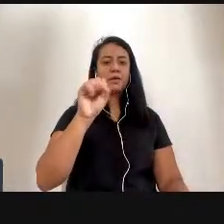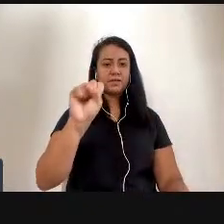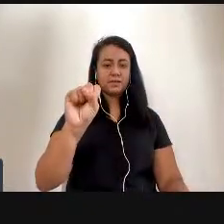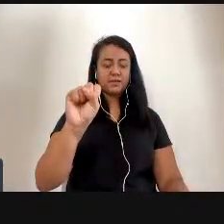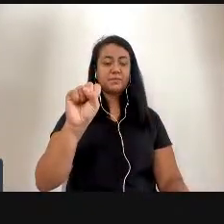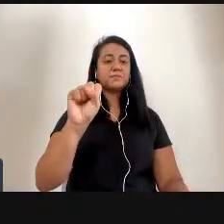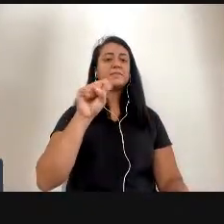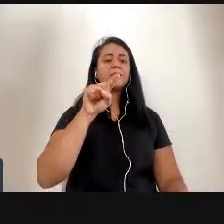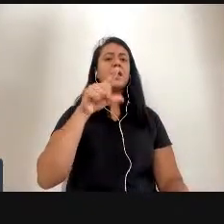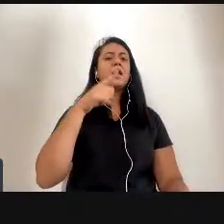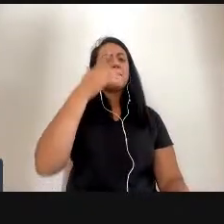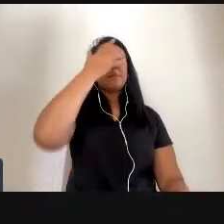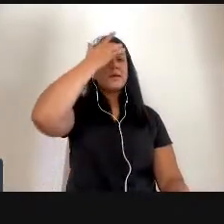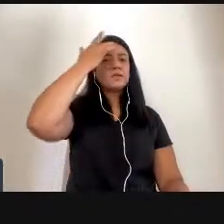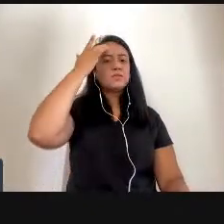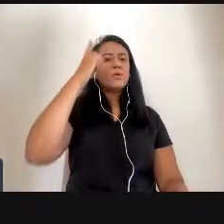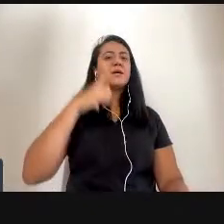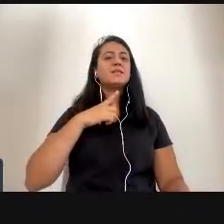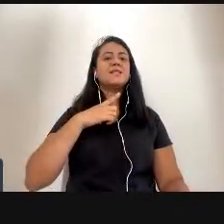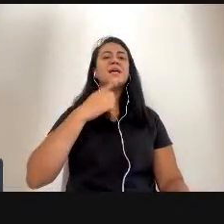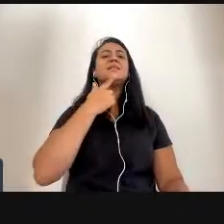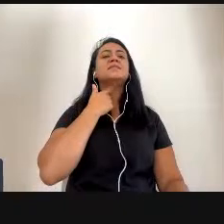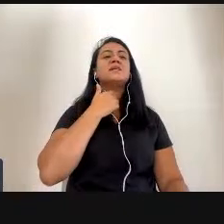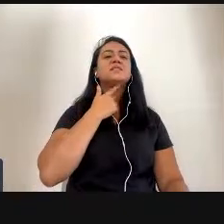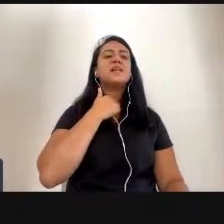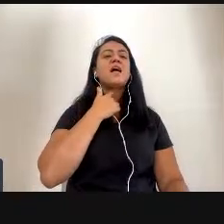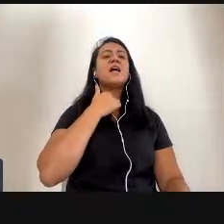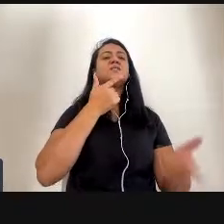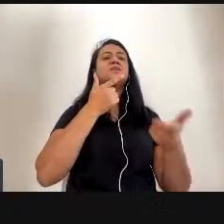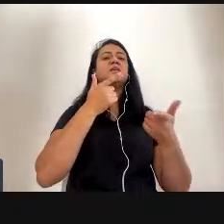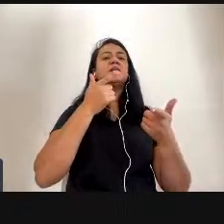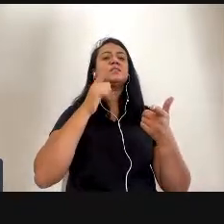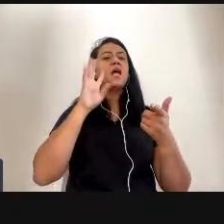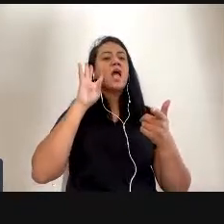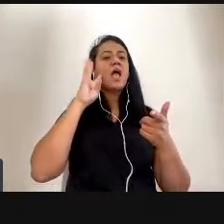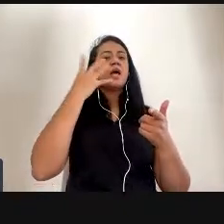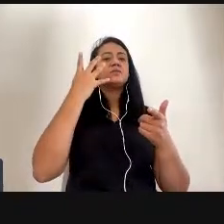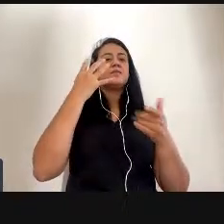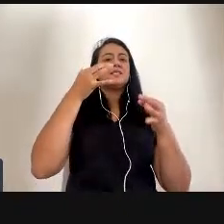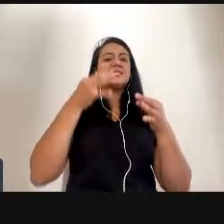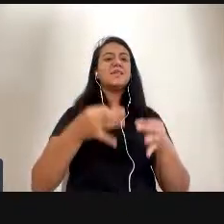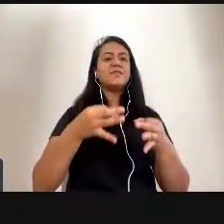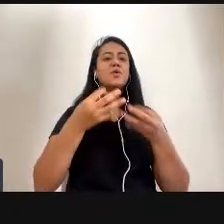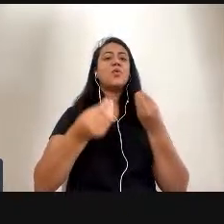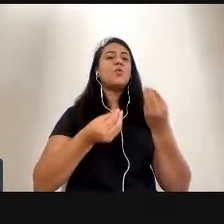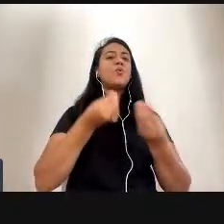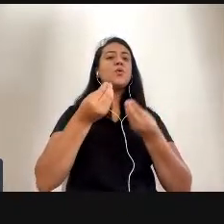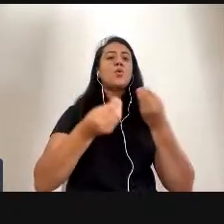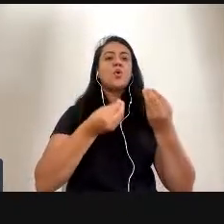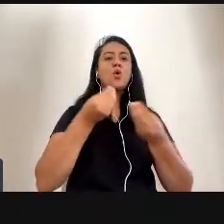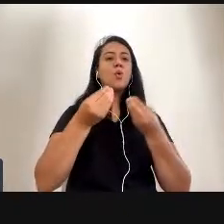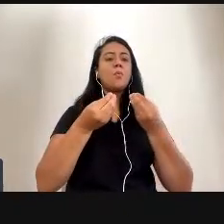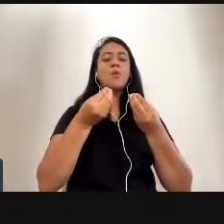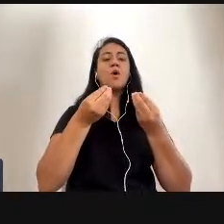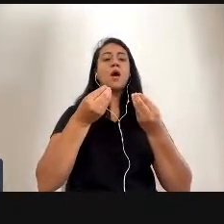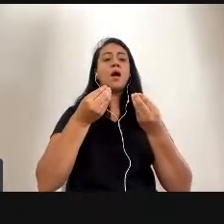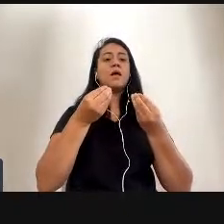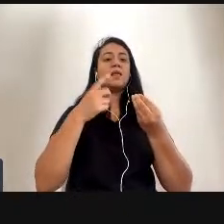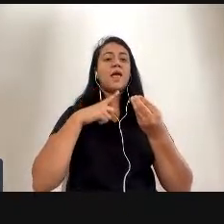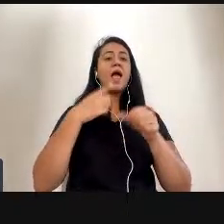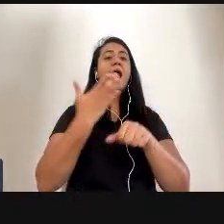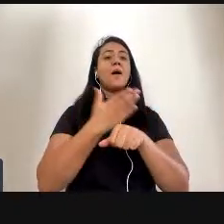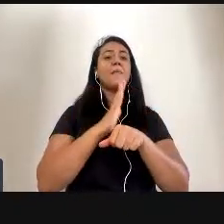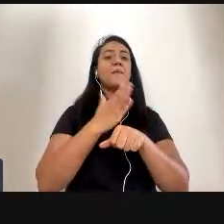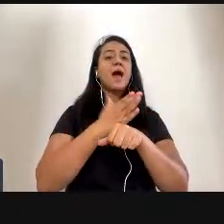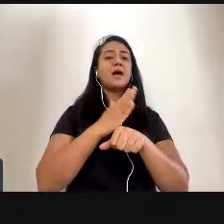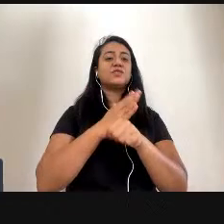esse desejo de definir o que é o ativismo artístico e ele discute isso a partir da ideia de que o